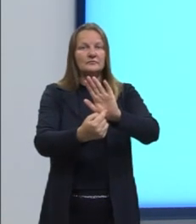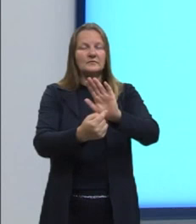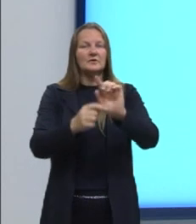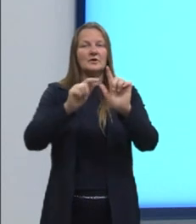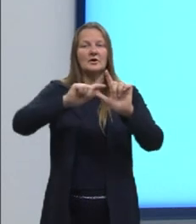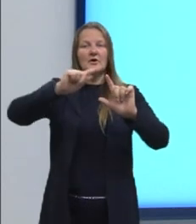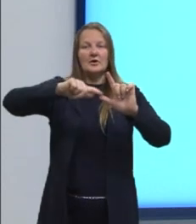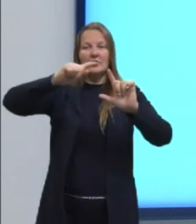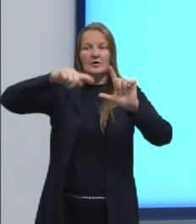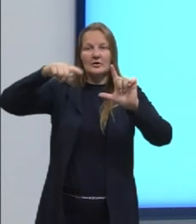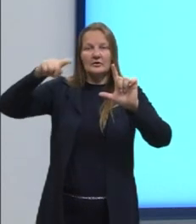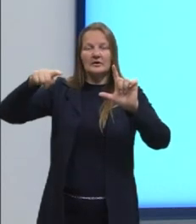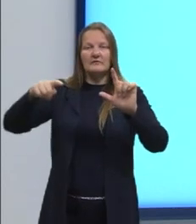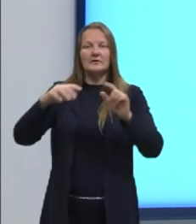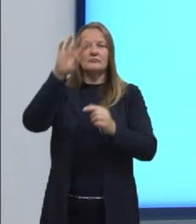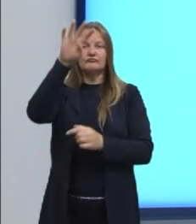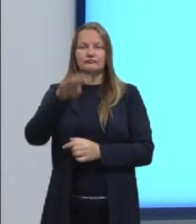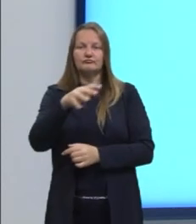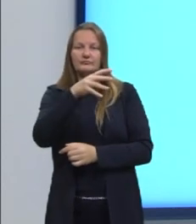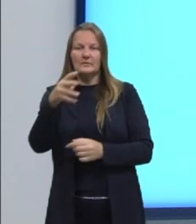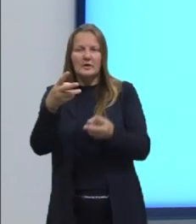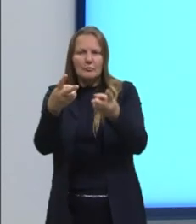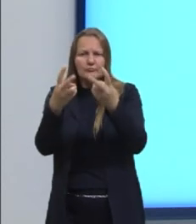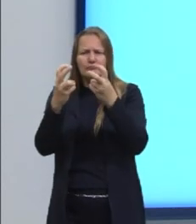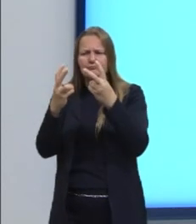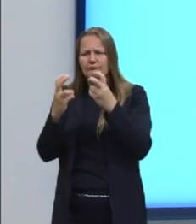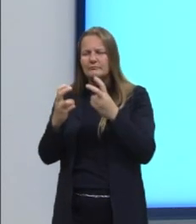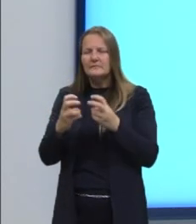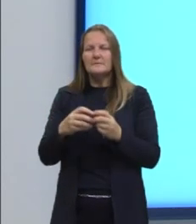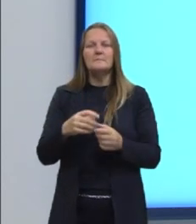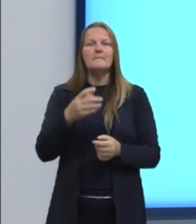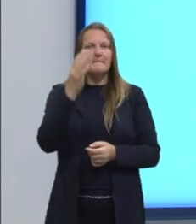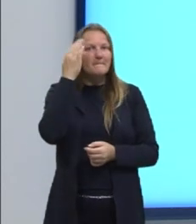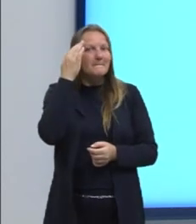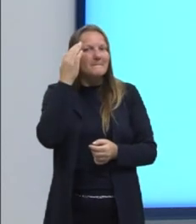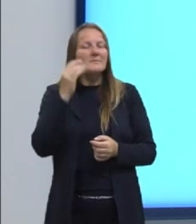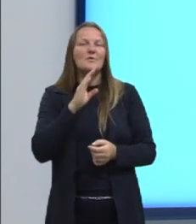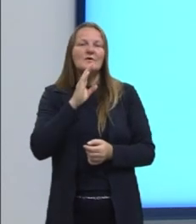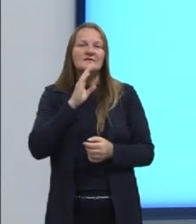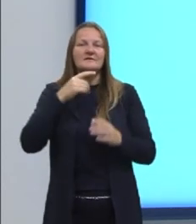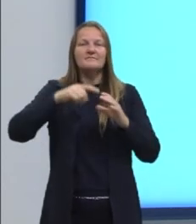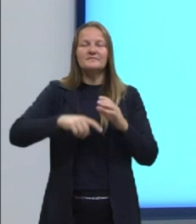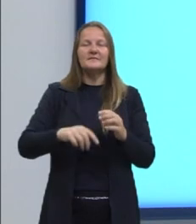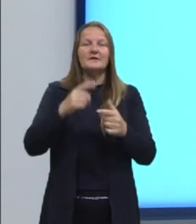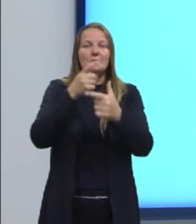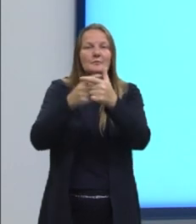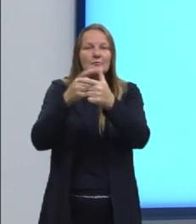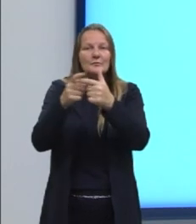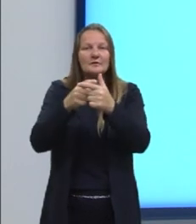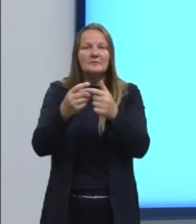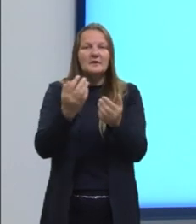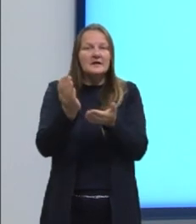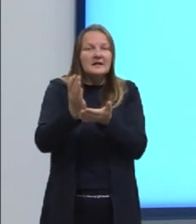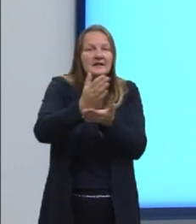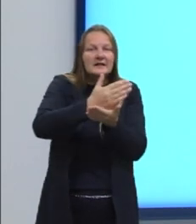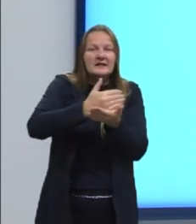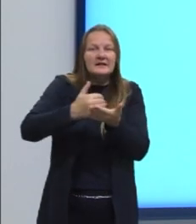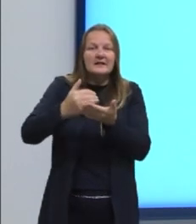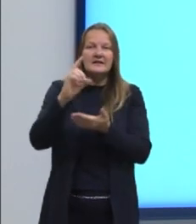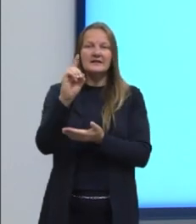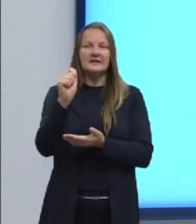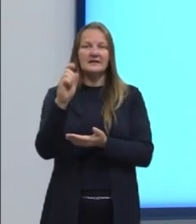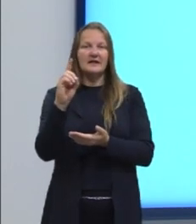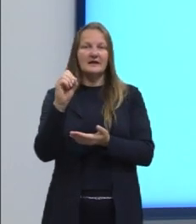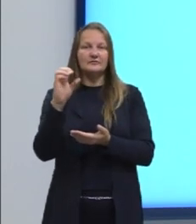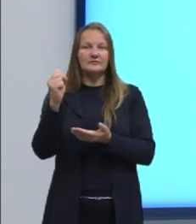gráficos ou tabelas para fazer inferências, resolver problema com dados apresentados em